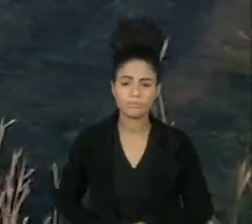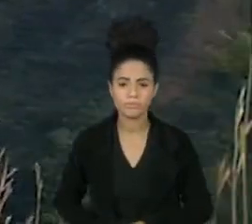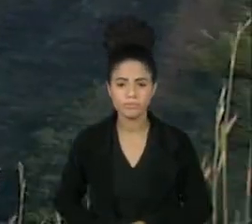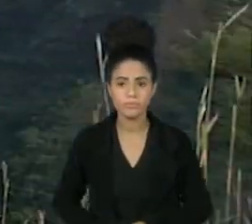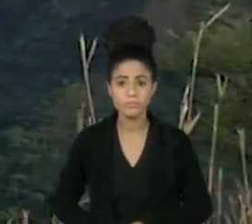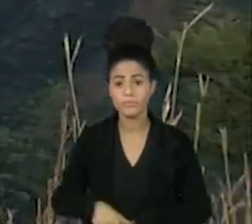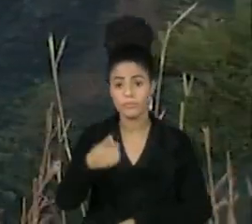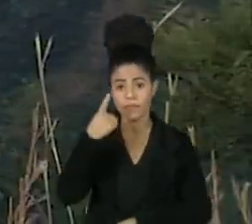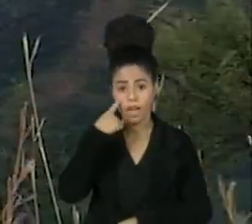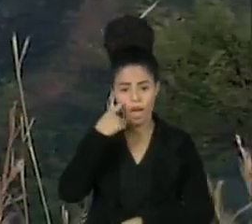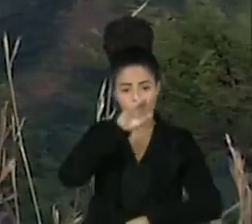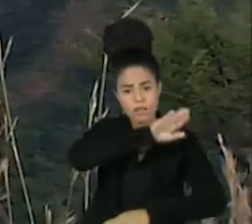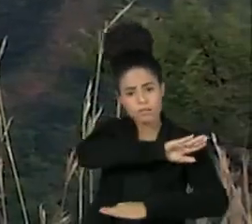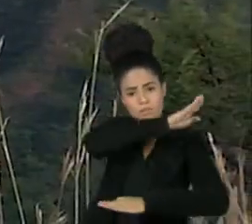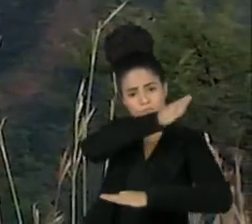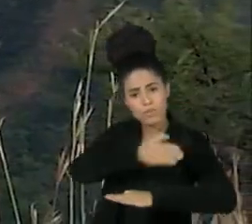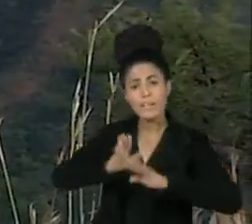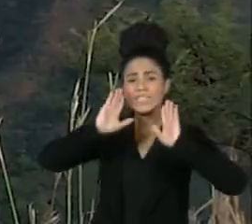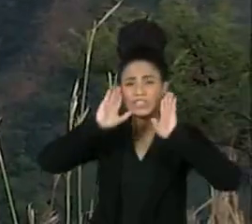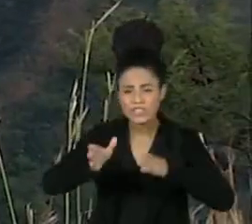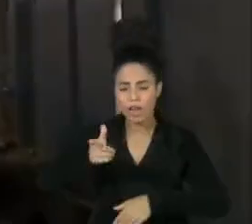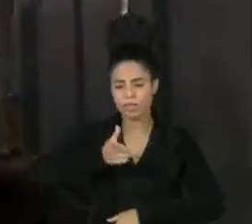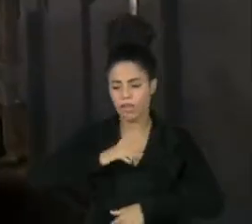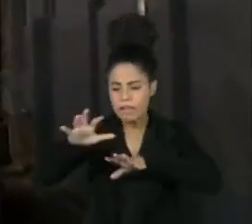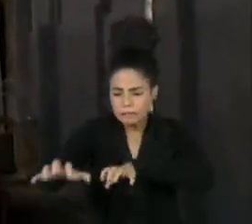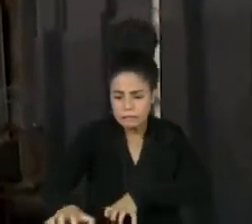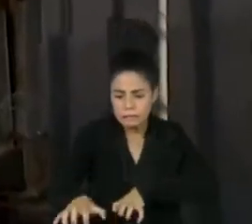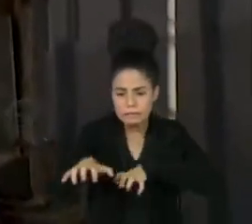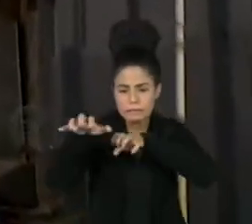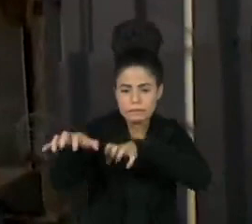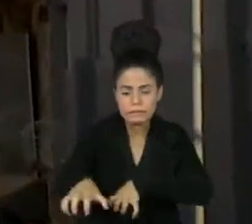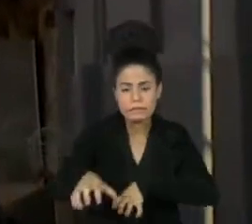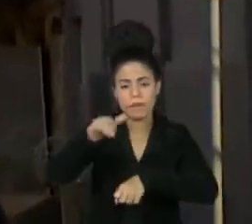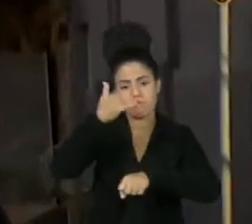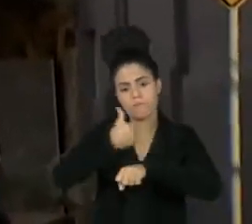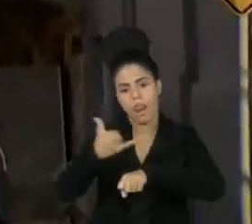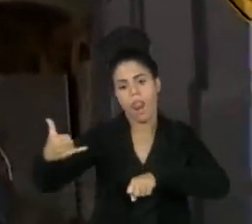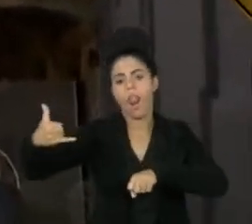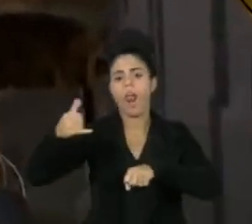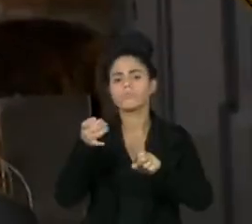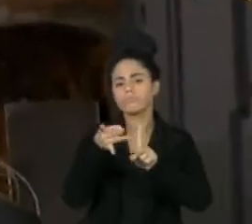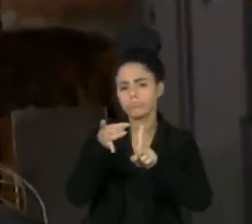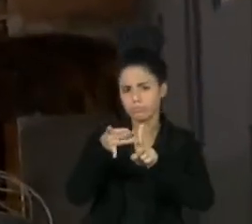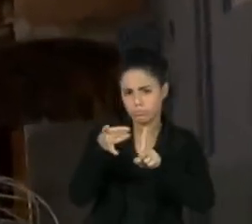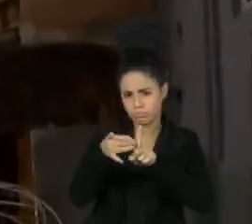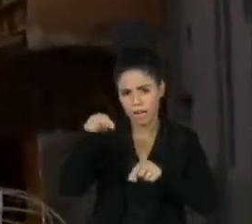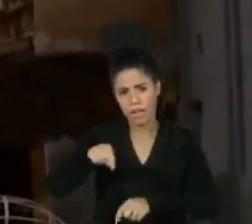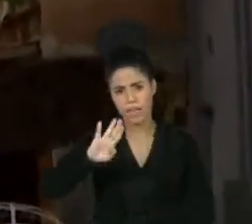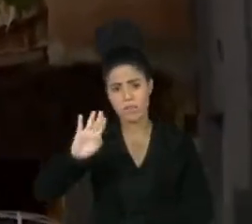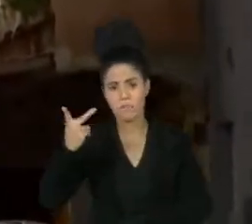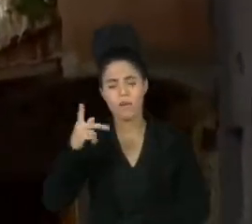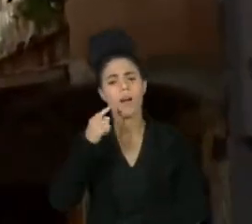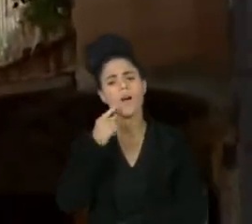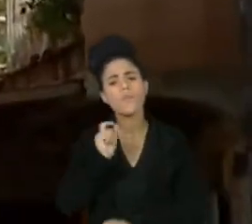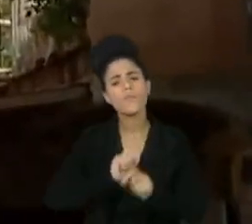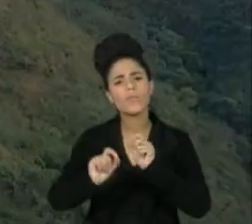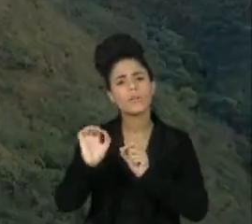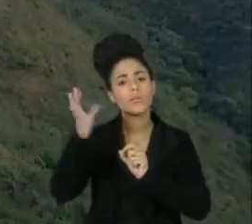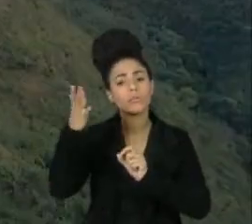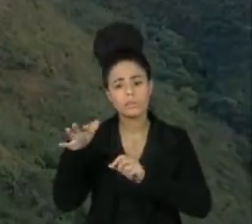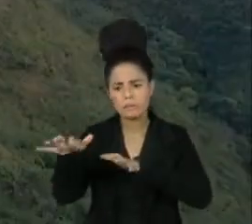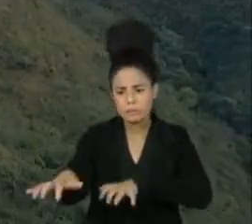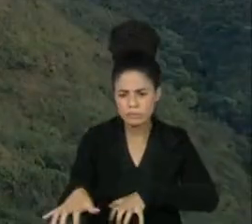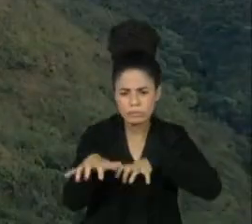já tem exploração de minério em outras áreas. A Federação das Indústrias de Minas Gerais defende que a nova